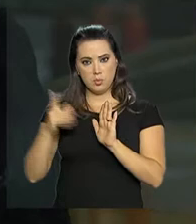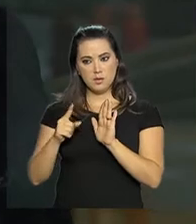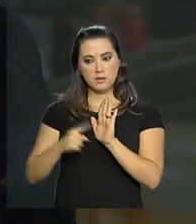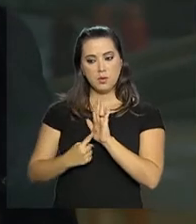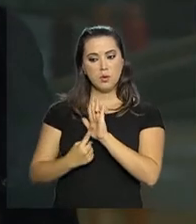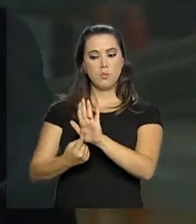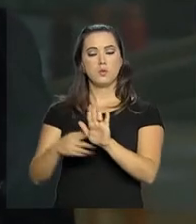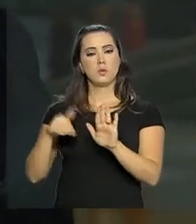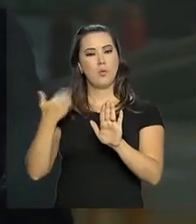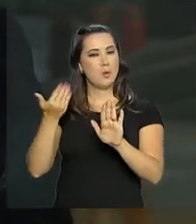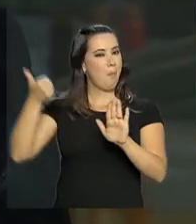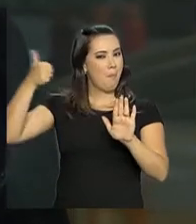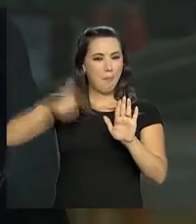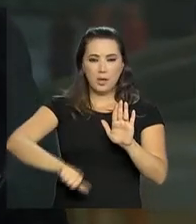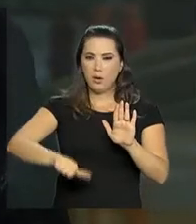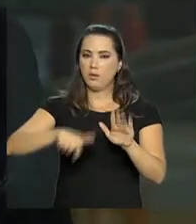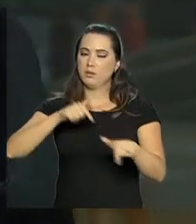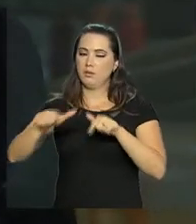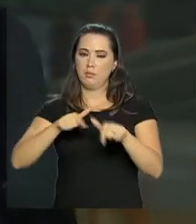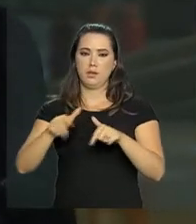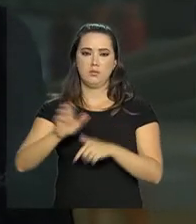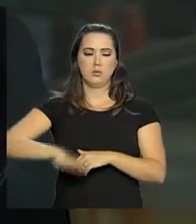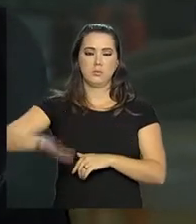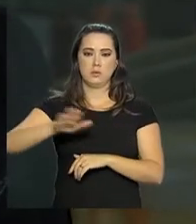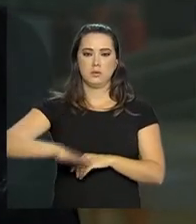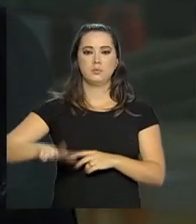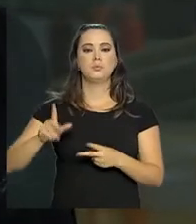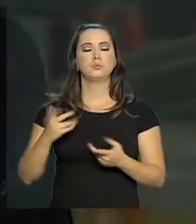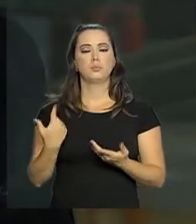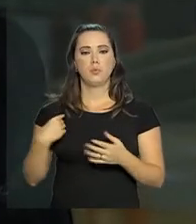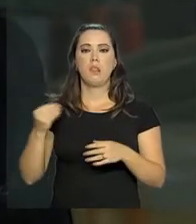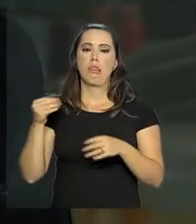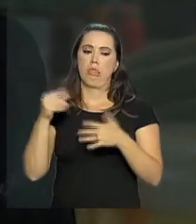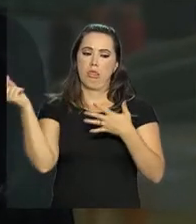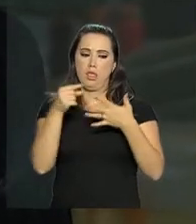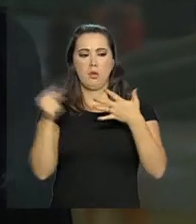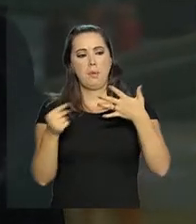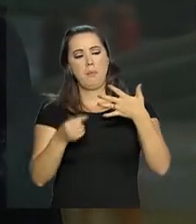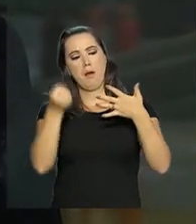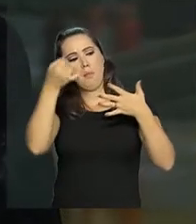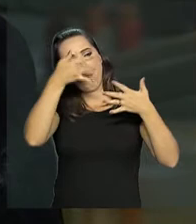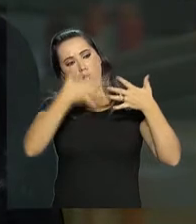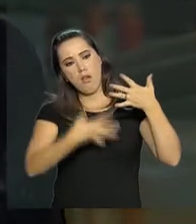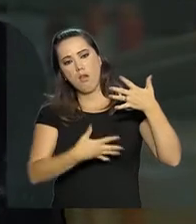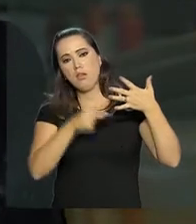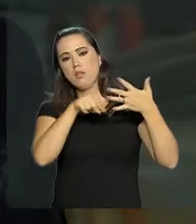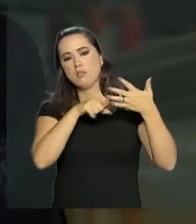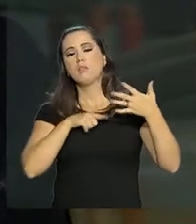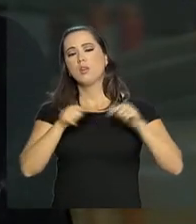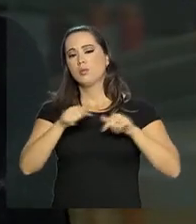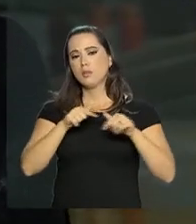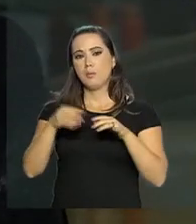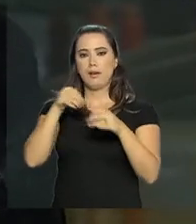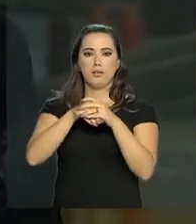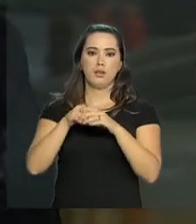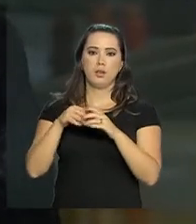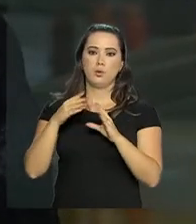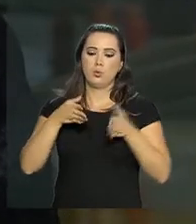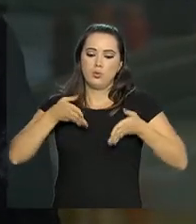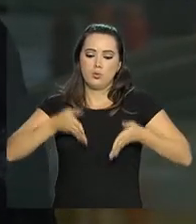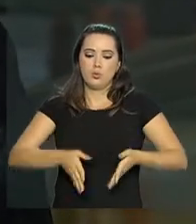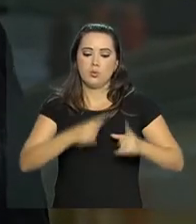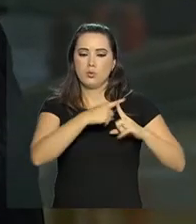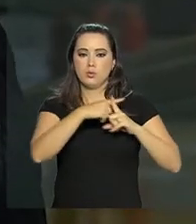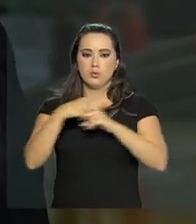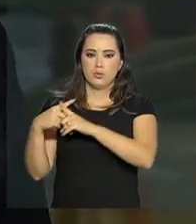as atividades que são piores formas de trabalho infantil. Entre essas atividades está a atividade em cemitérios. Então, é uma